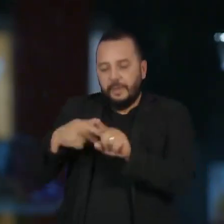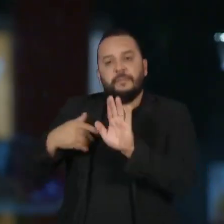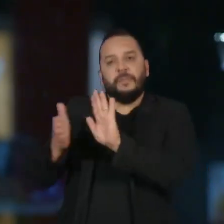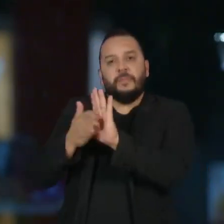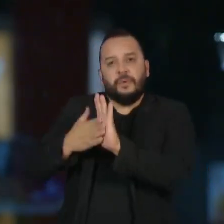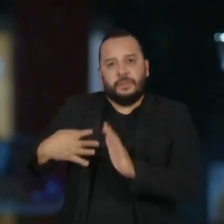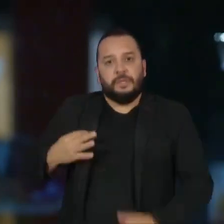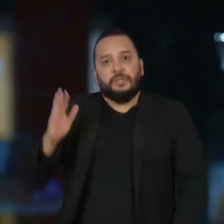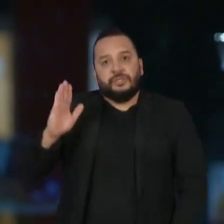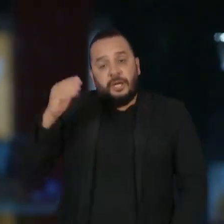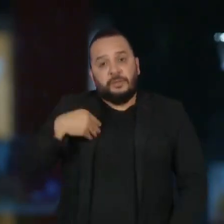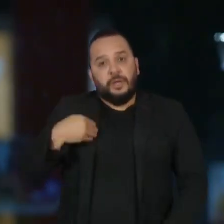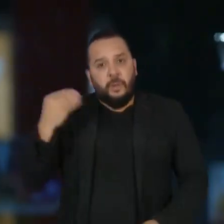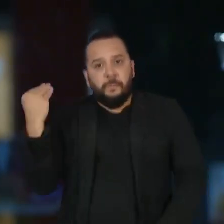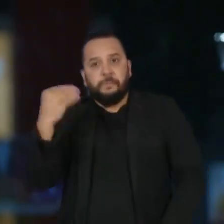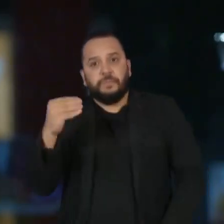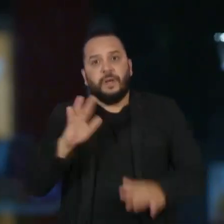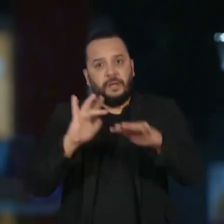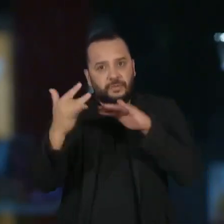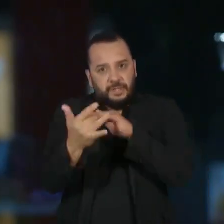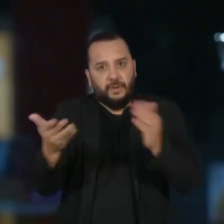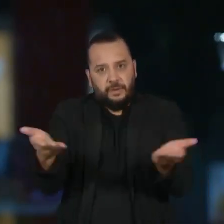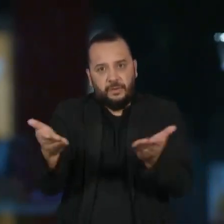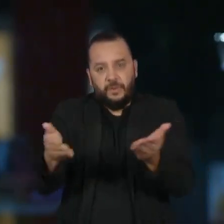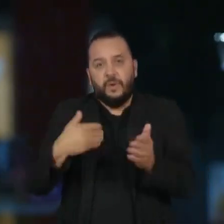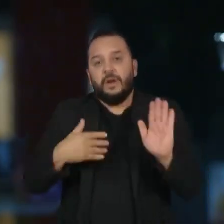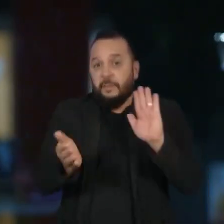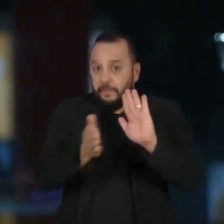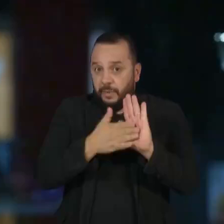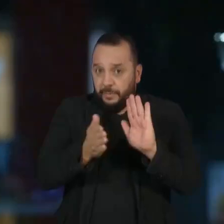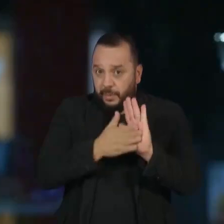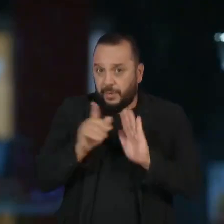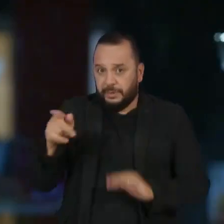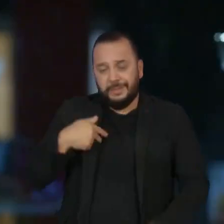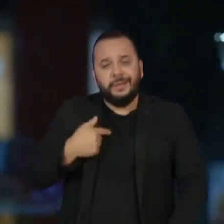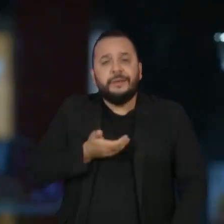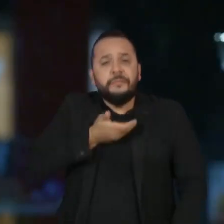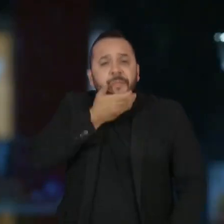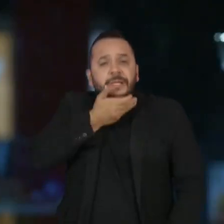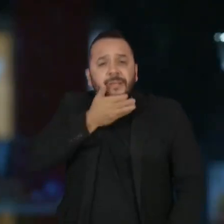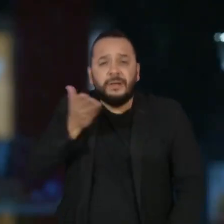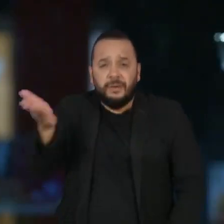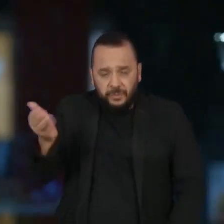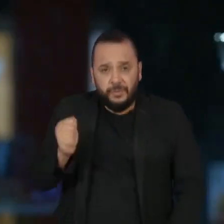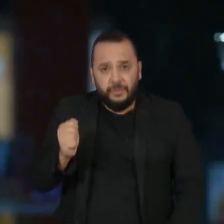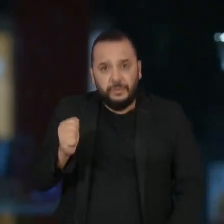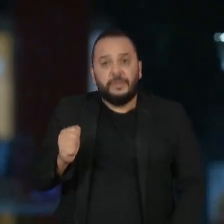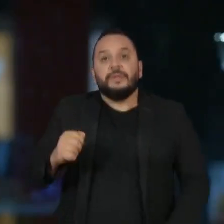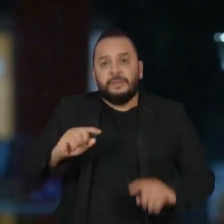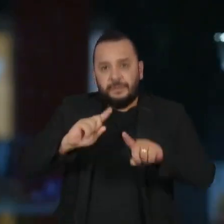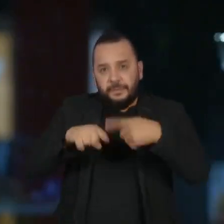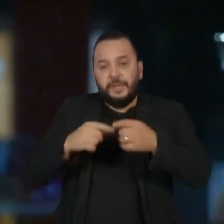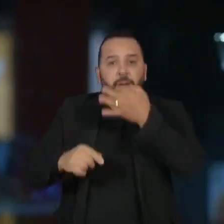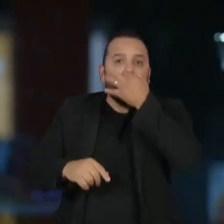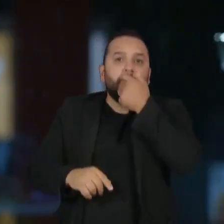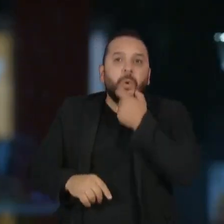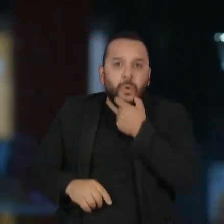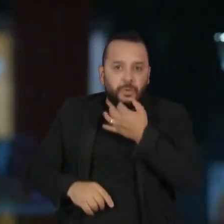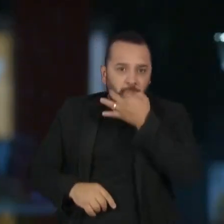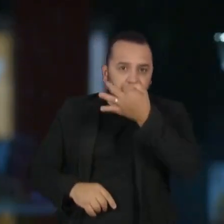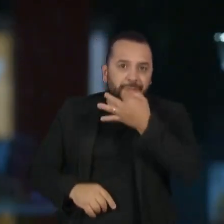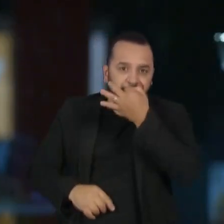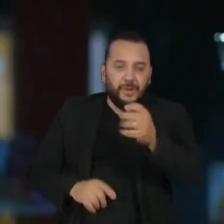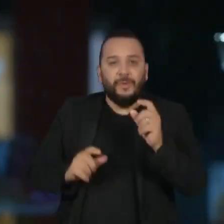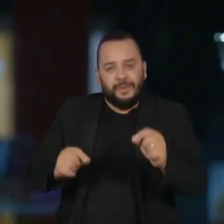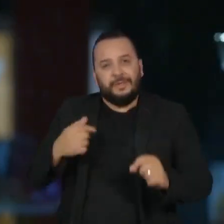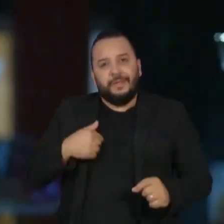uma proposta do senhor Pablo Marçal e eu queria que o Guilherme Boulos comentasse, que trata do busão